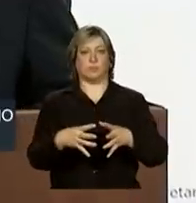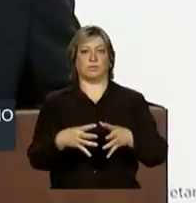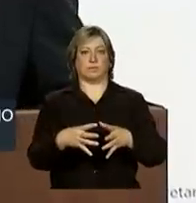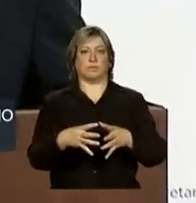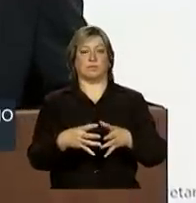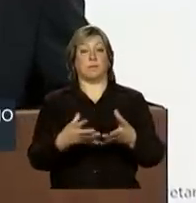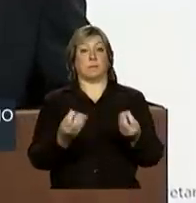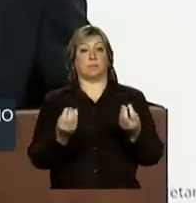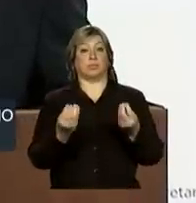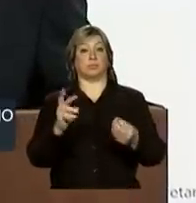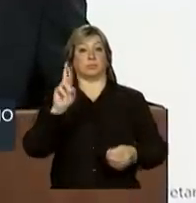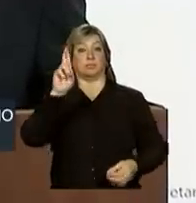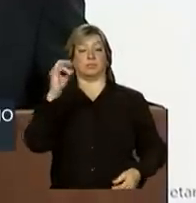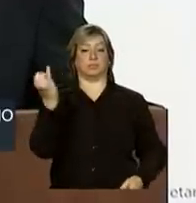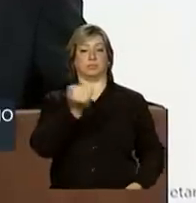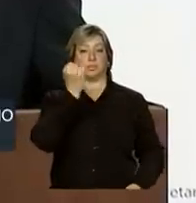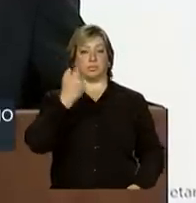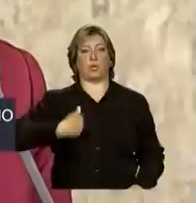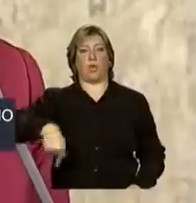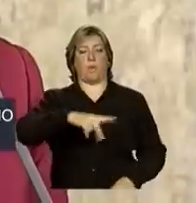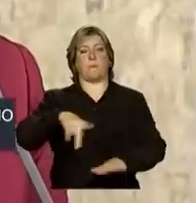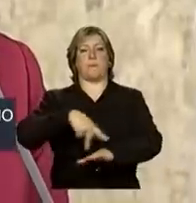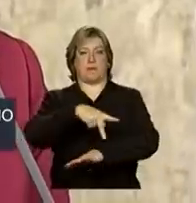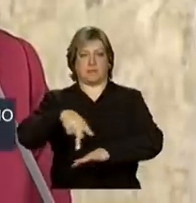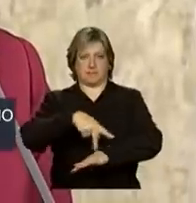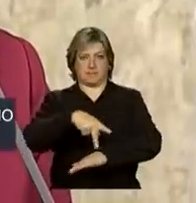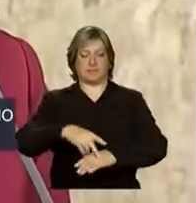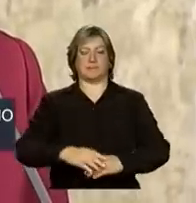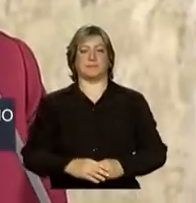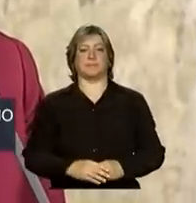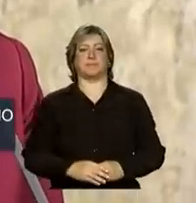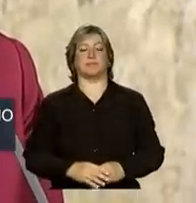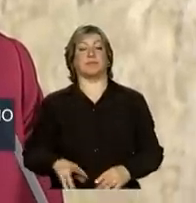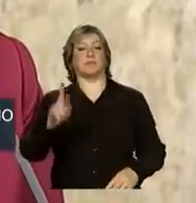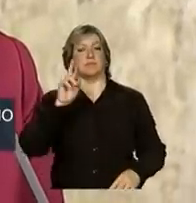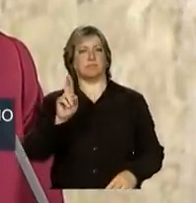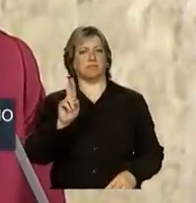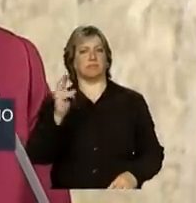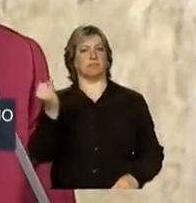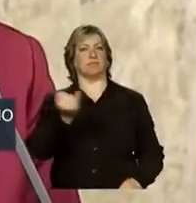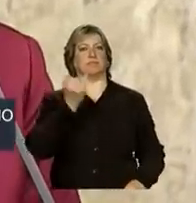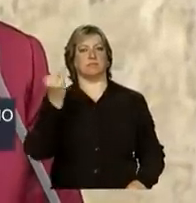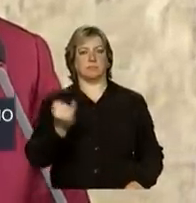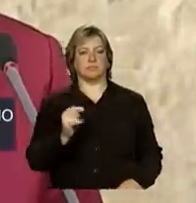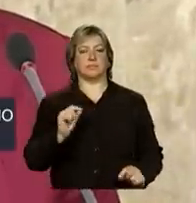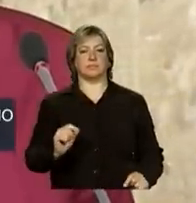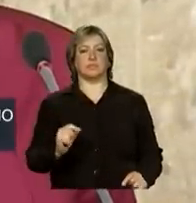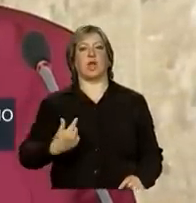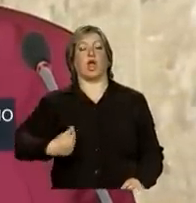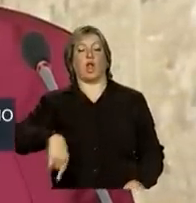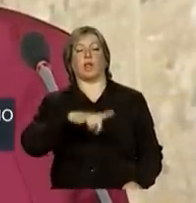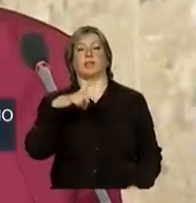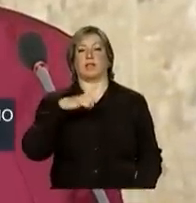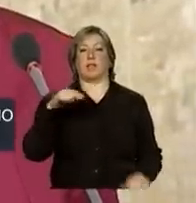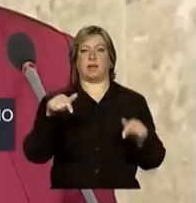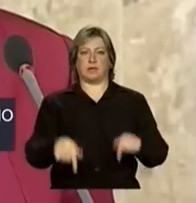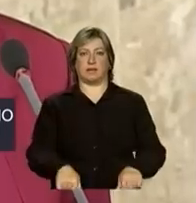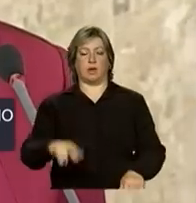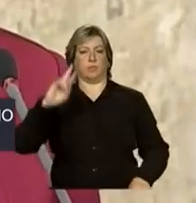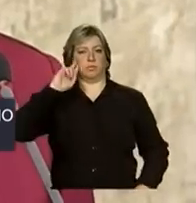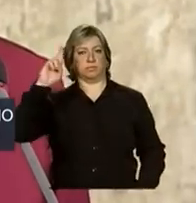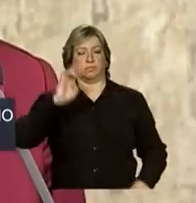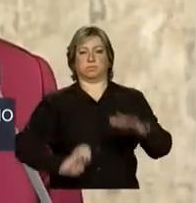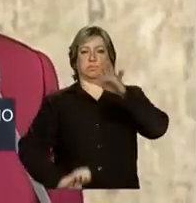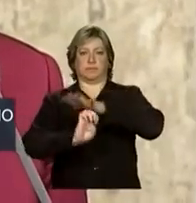grande representação no nosso país. Representação plural. Nós temos aqui lideranças